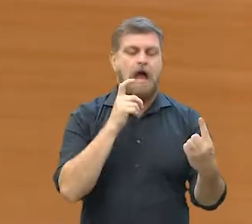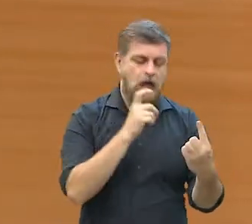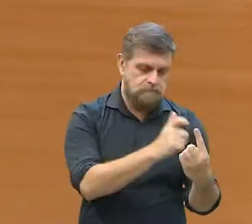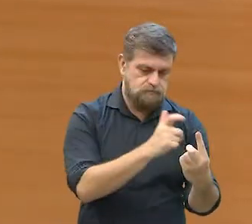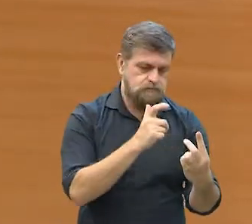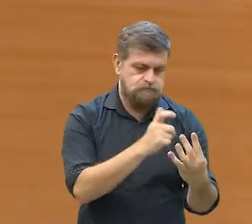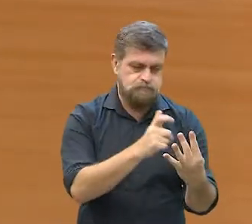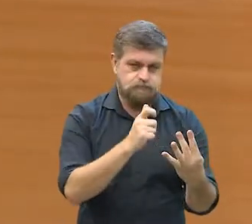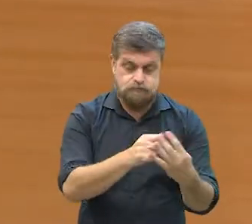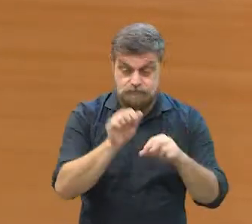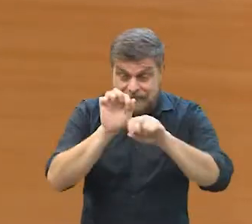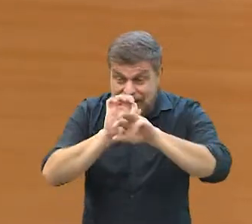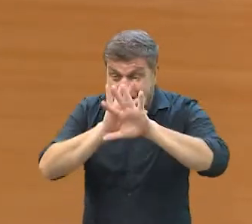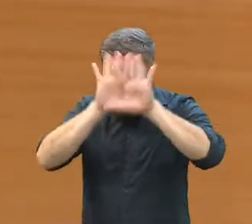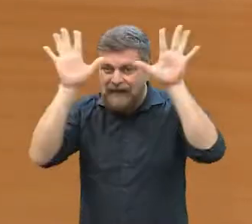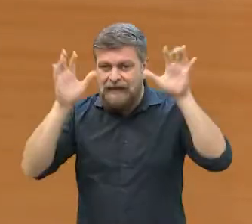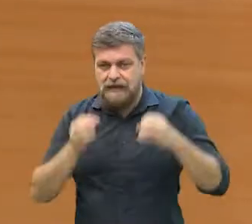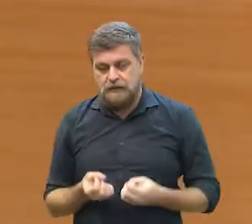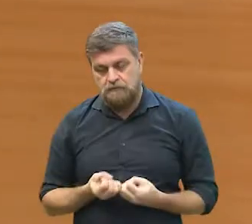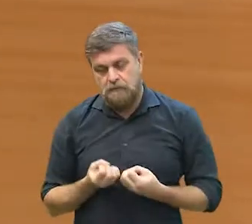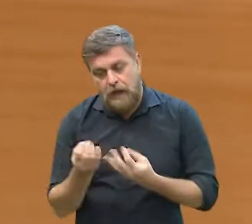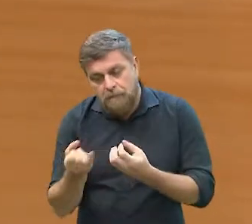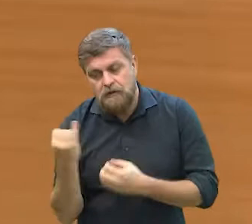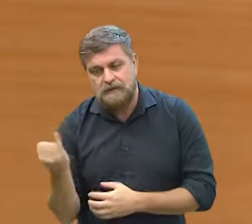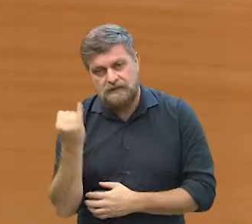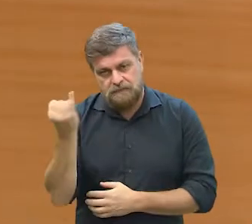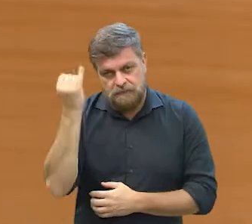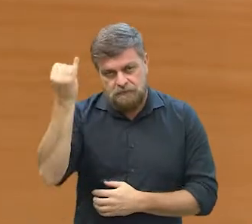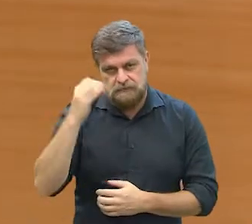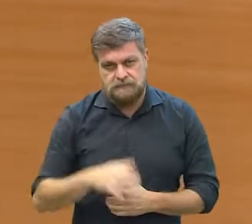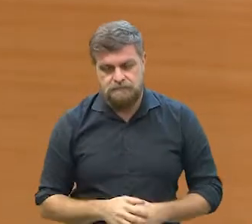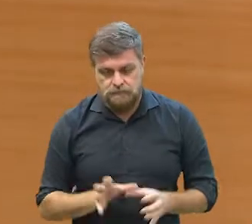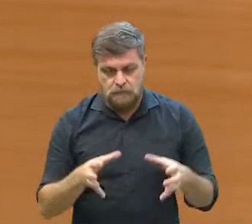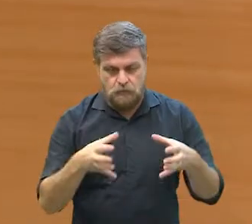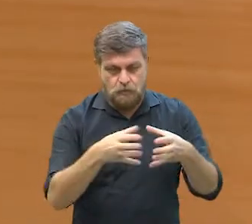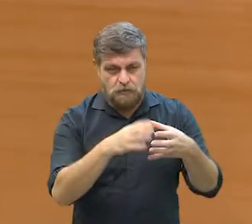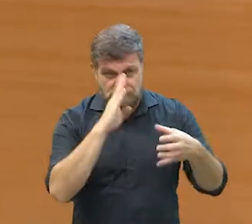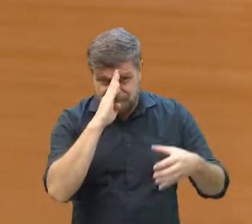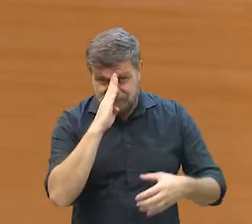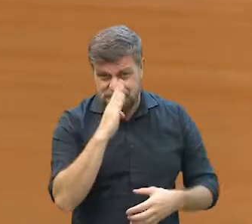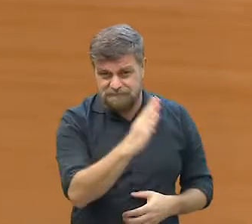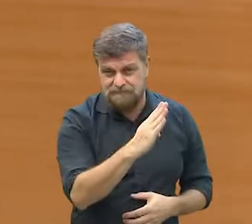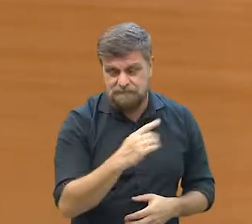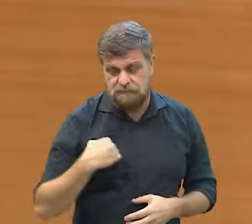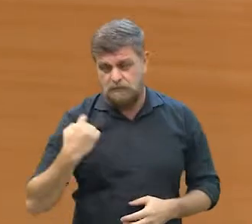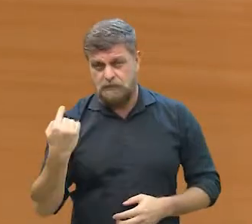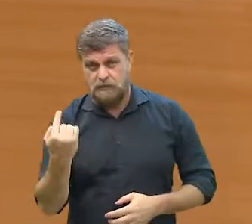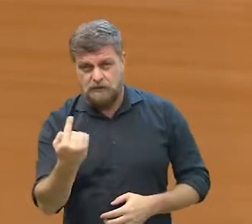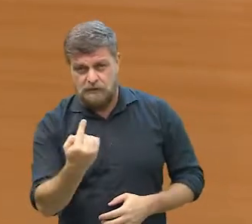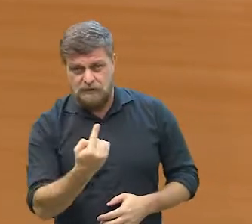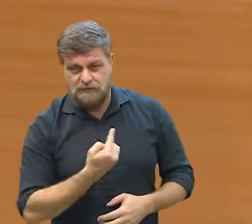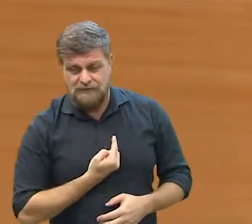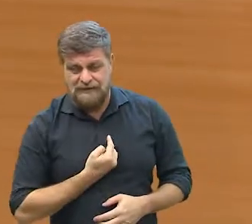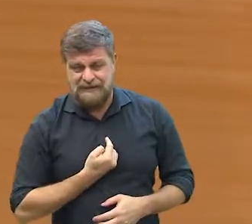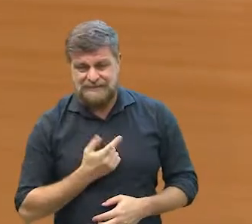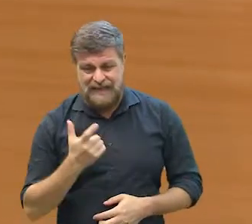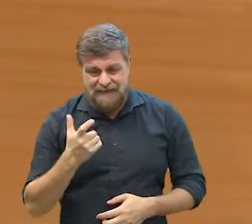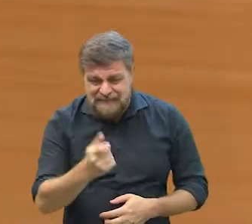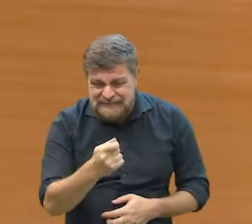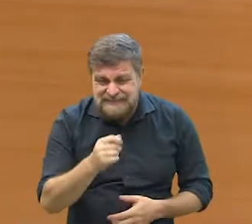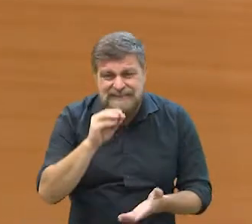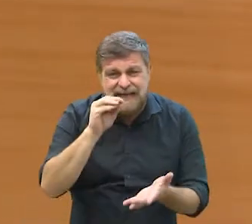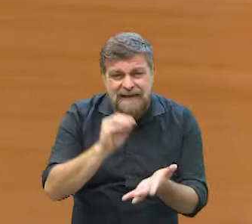grupo de prioridade naquele momento. É importante dizer, né, quer dizer, os grupos prioritários, a gente, numa situação de